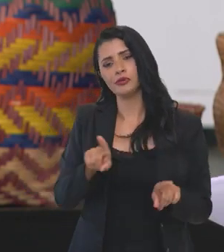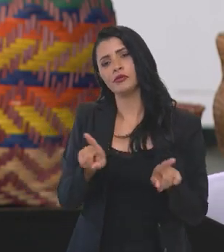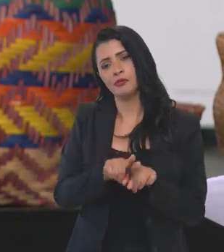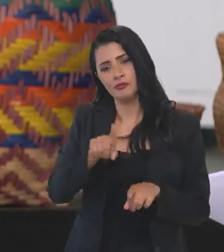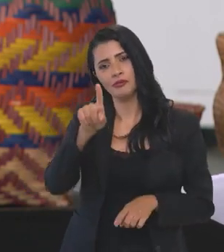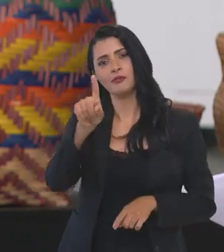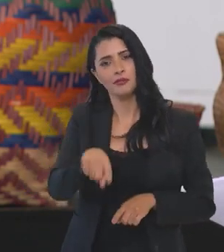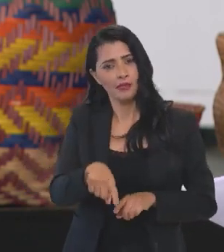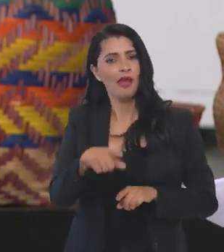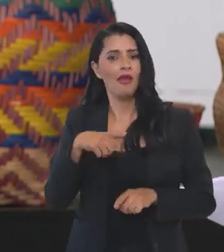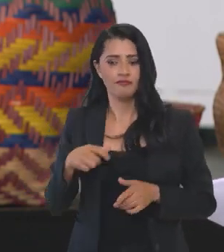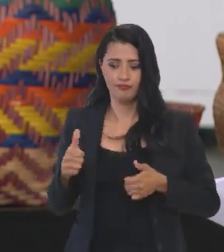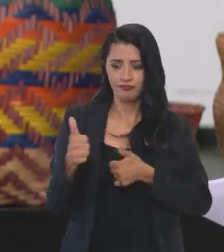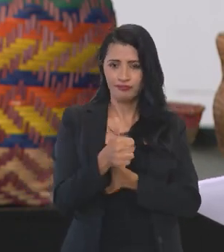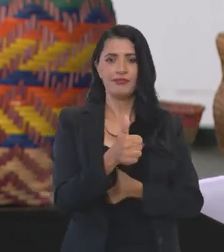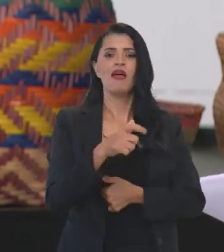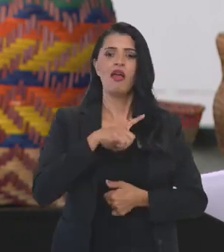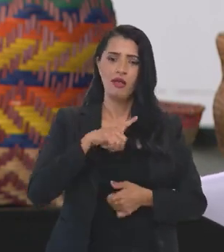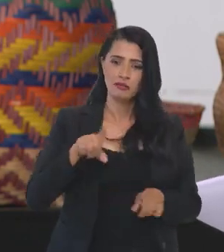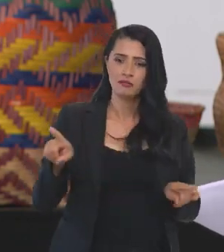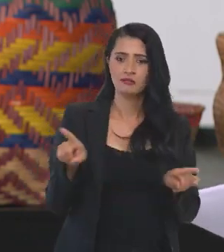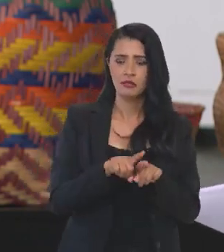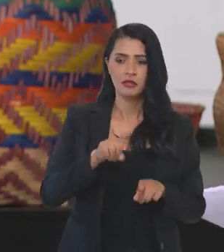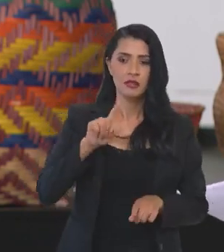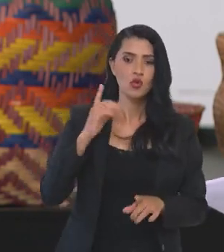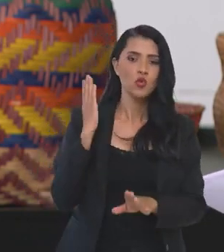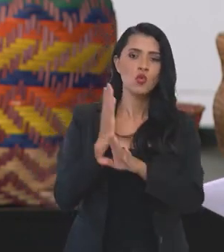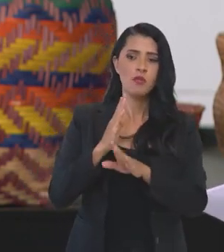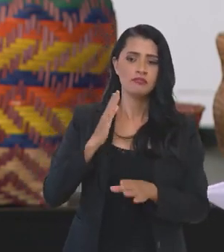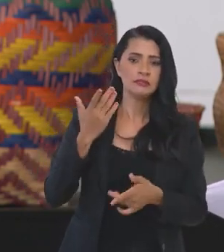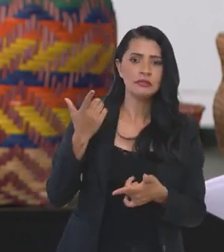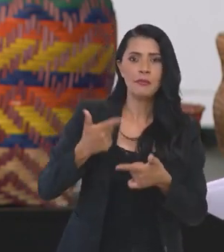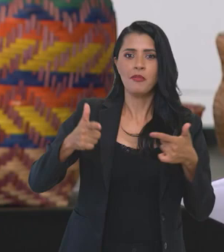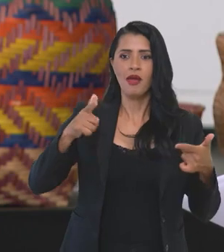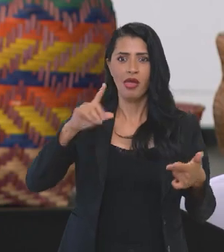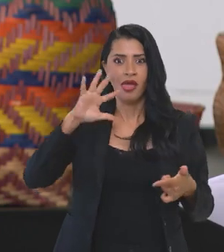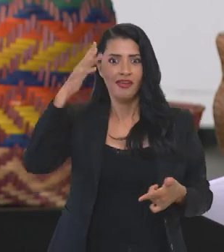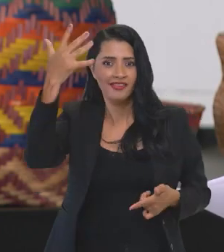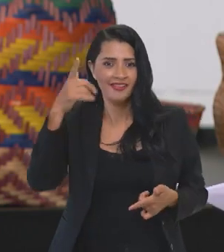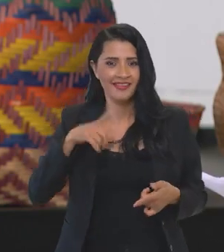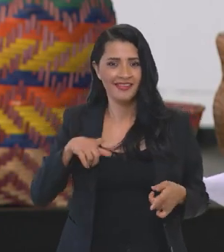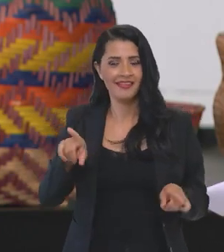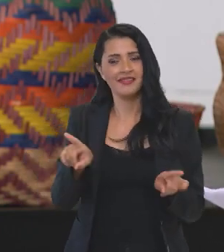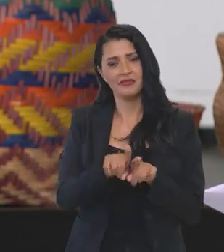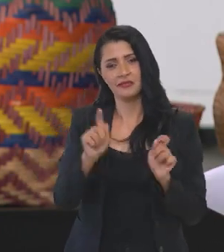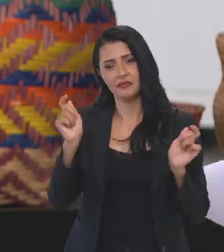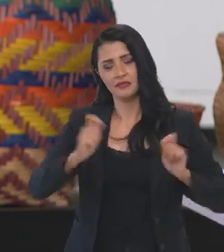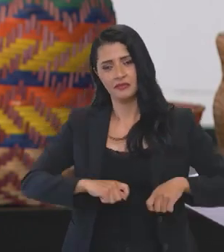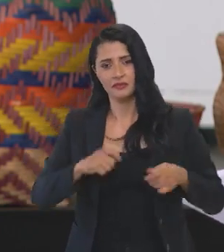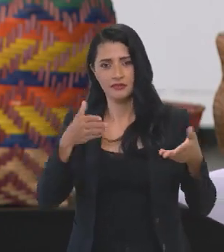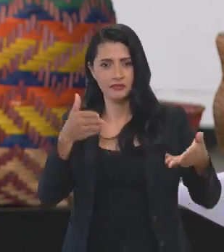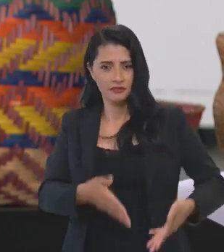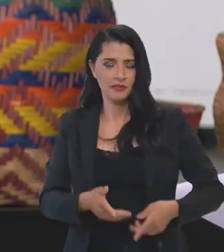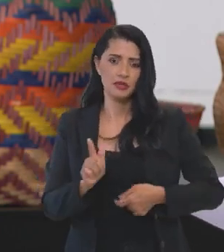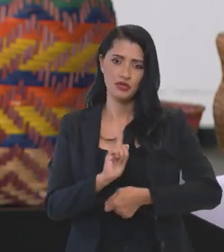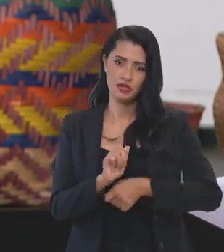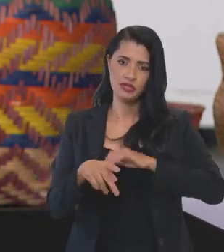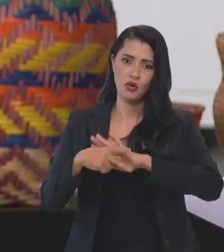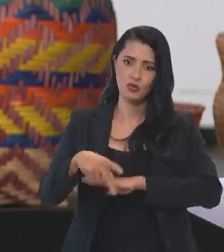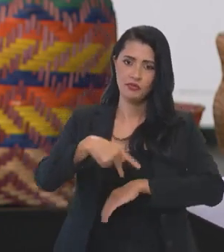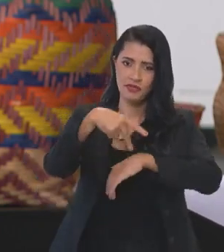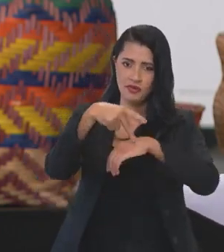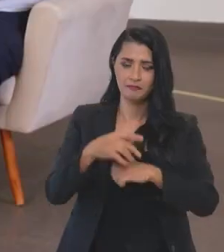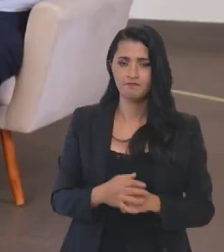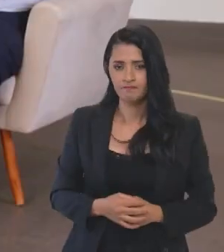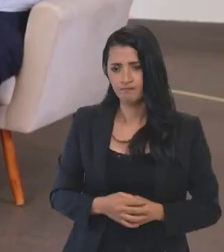coloca também como protagonista da solução de problemas, mas também de poder participar da gestão